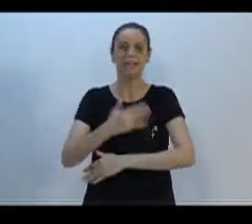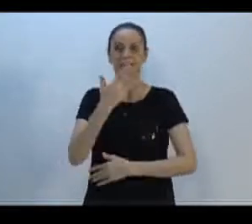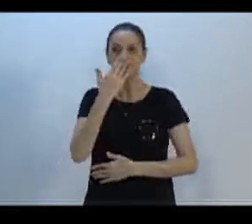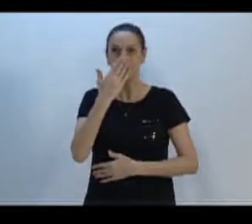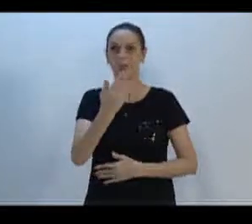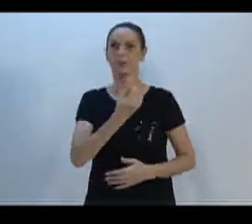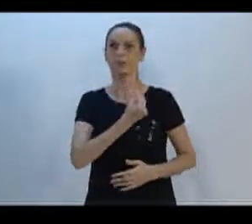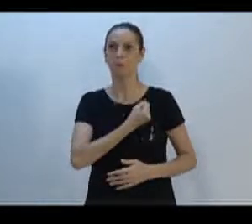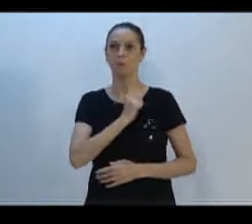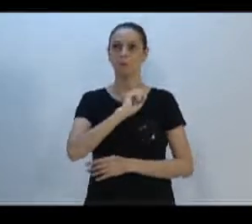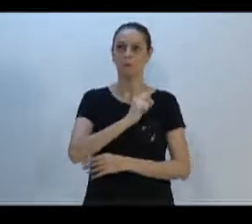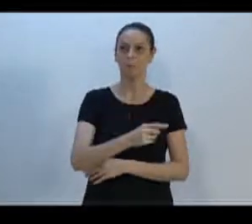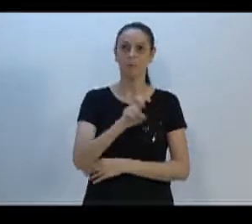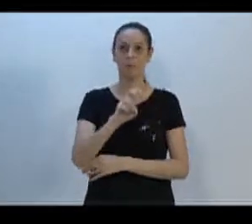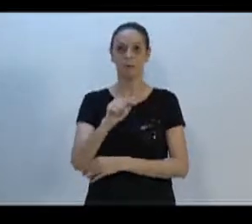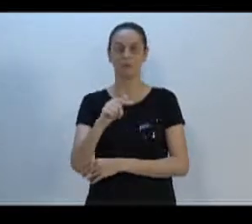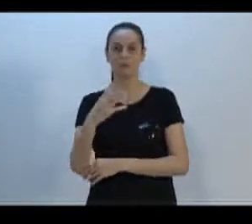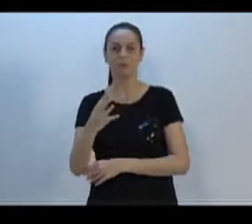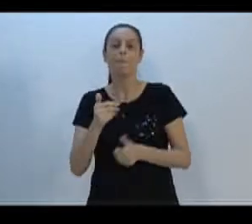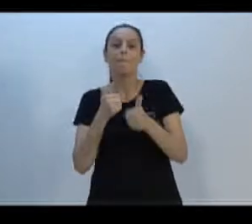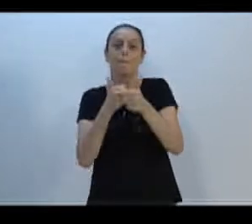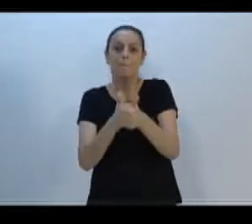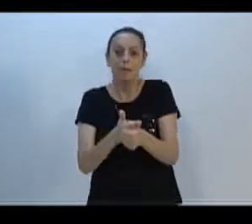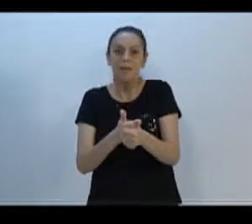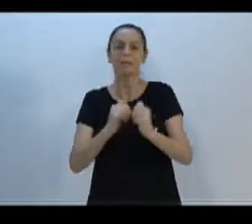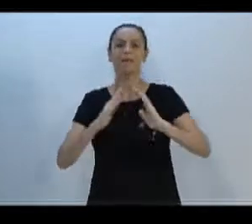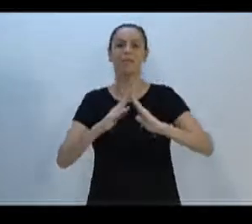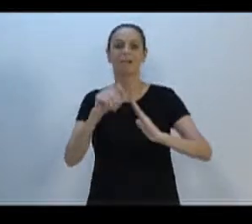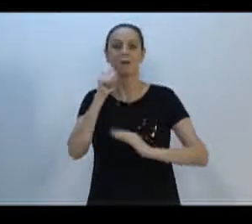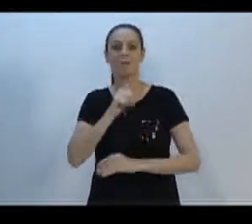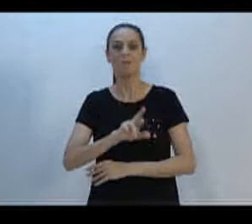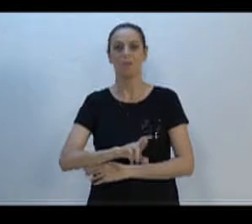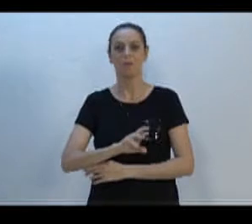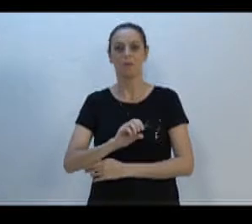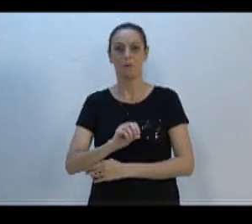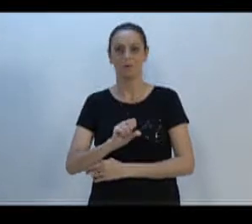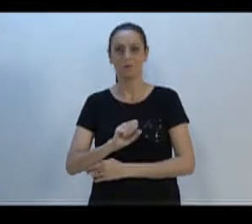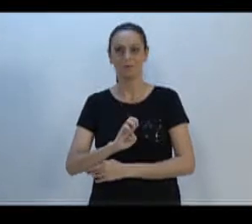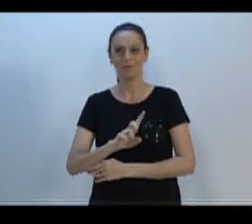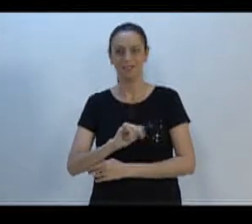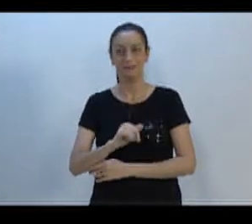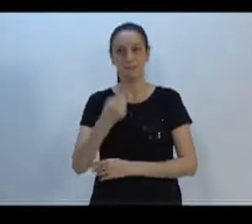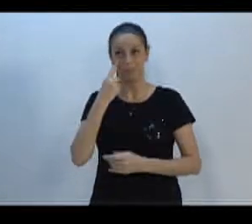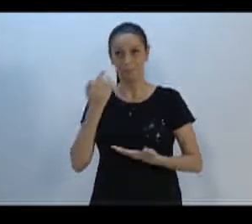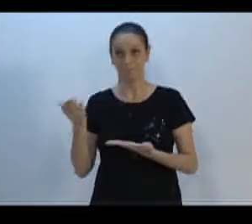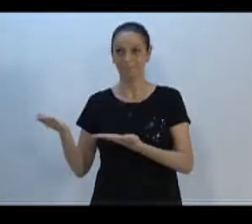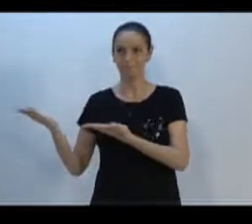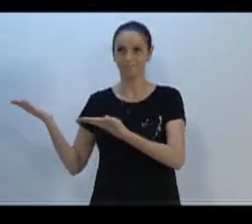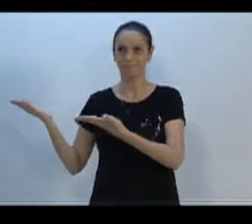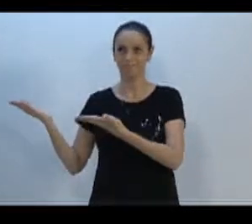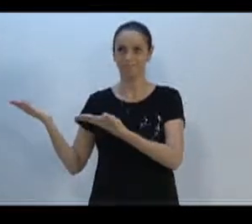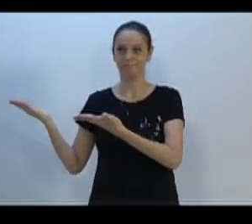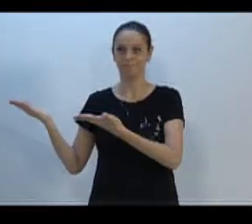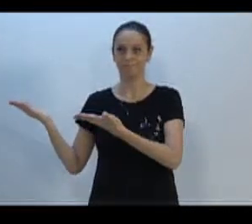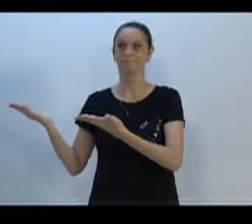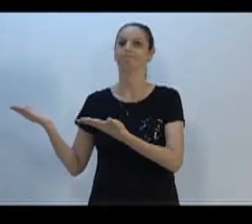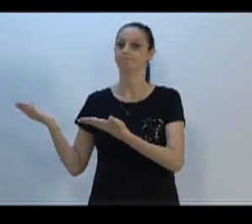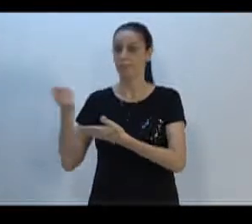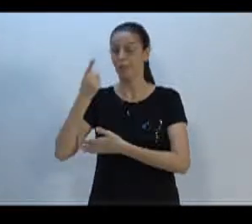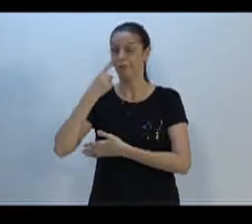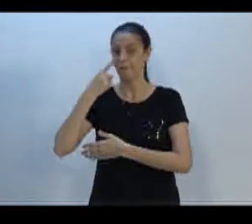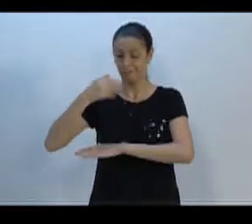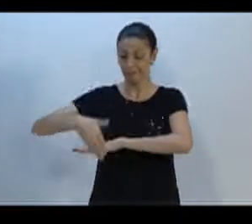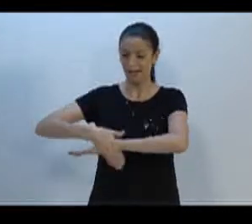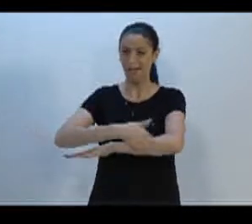.574, próximo à agência da dona Roseli. A segunda foto ali, também o asfalto, a situação que se encontra o asfalto